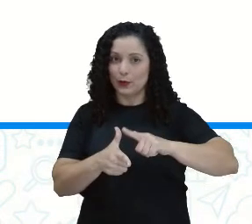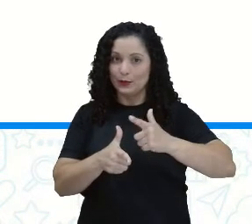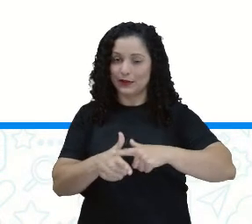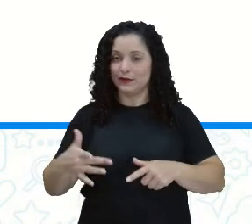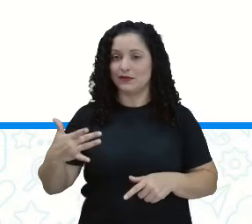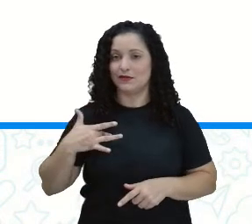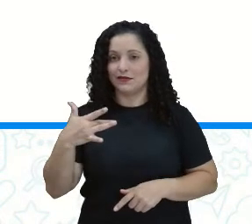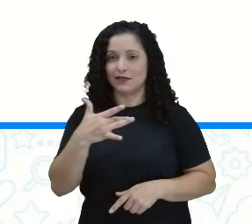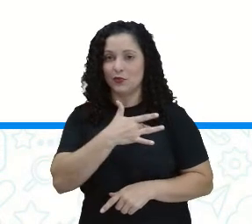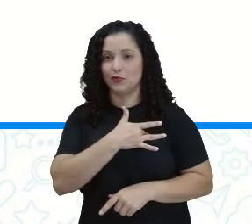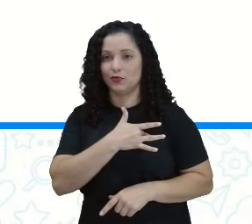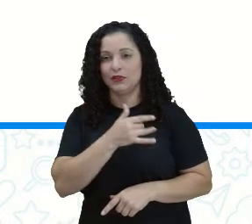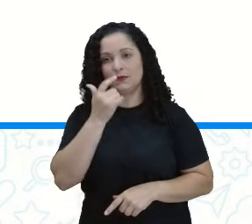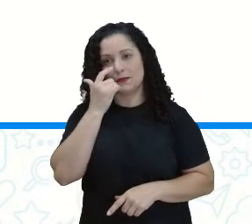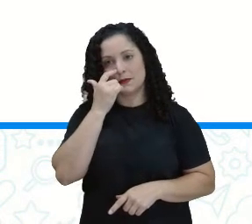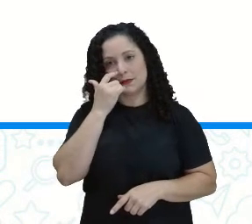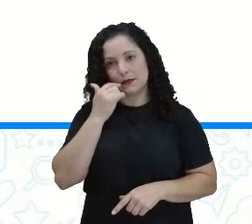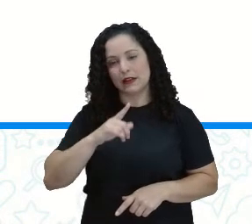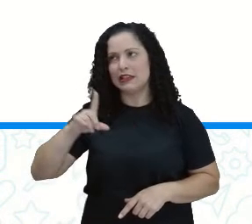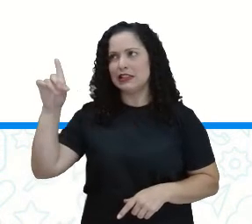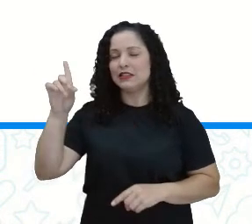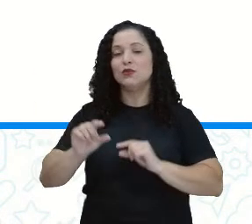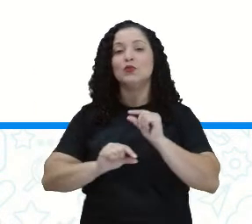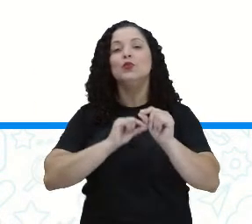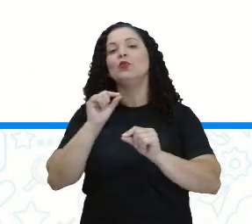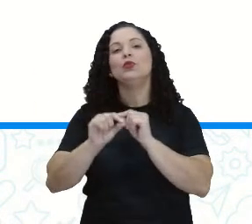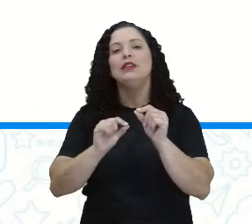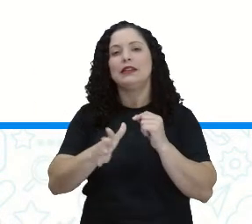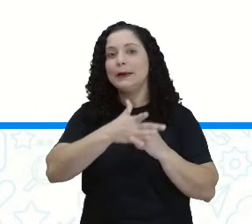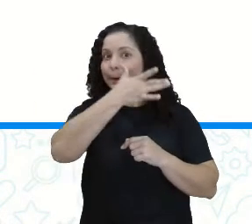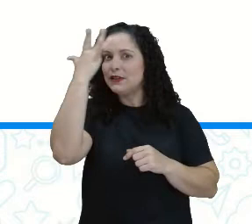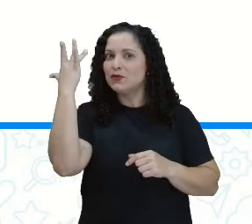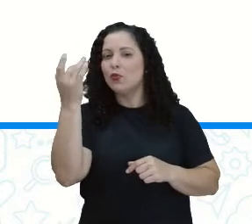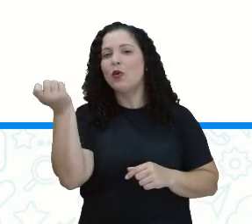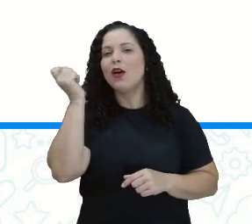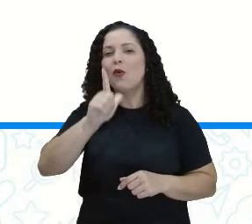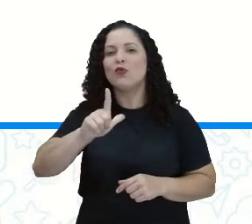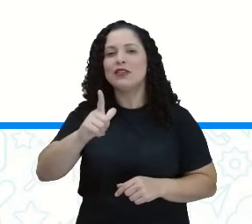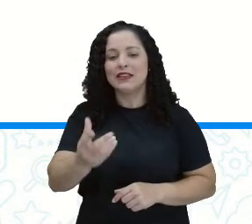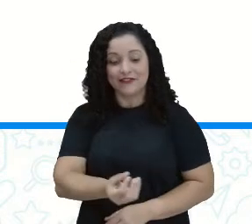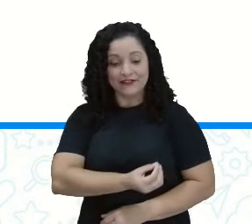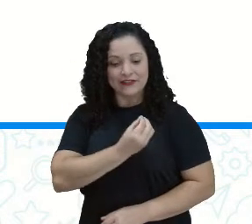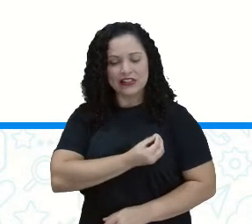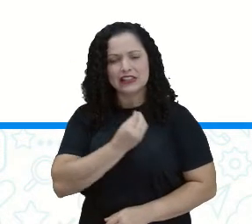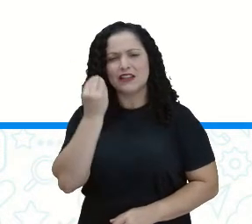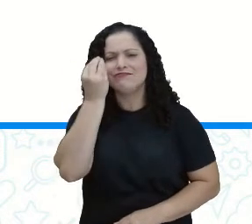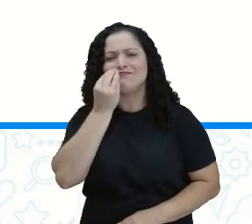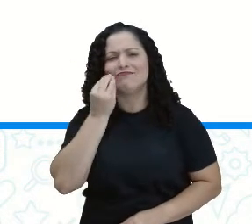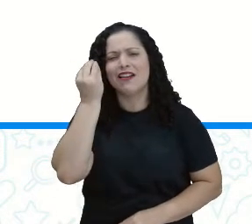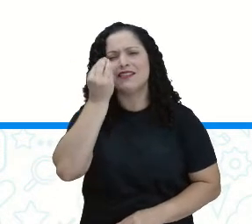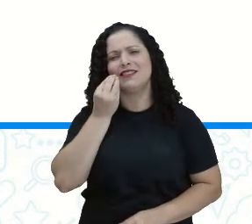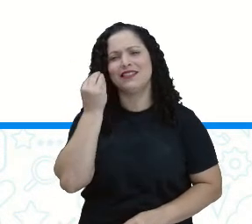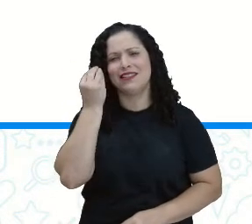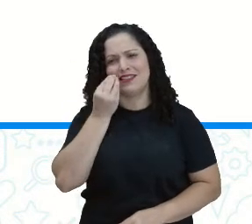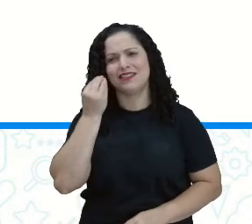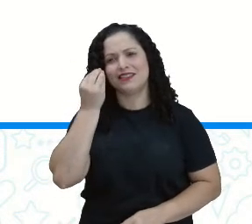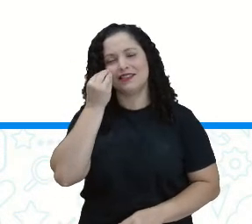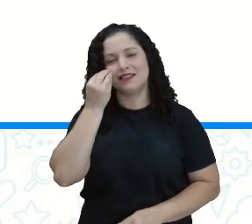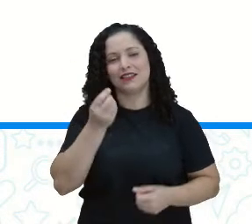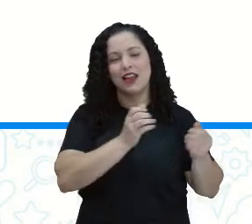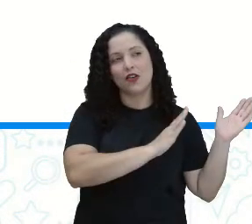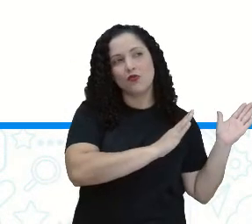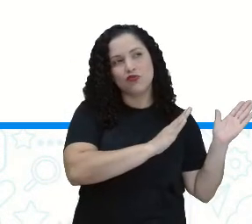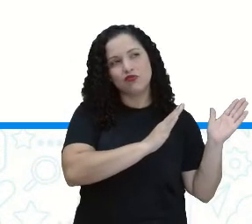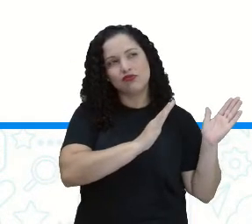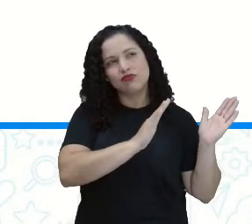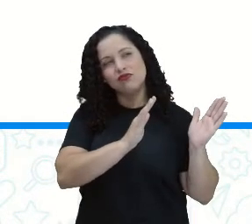aparecer. Essa fase é marcada pela experiência de vida. O tempo que está aí vivendo.